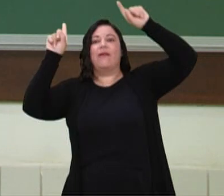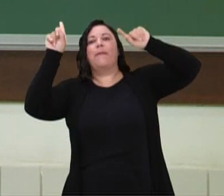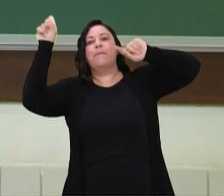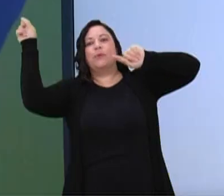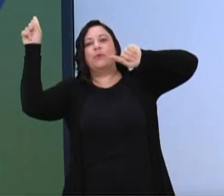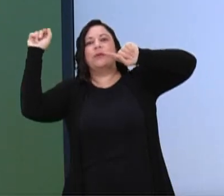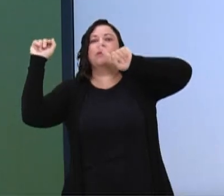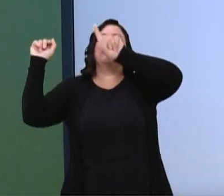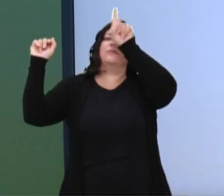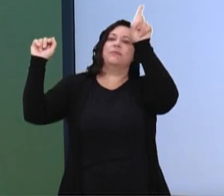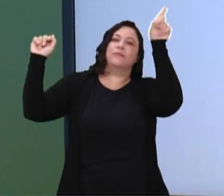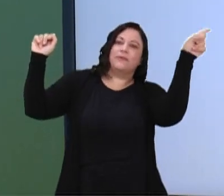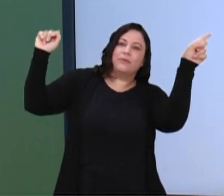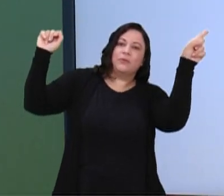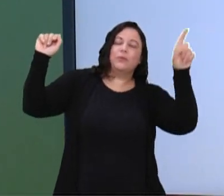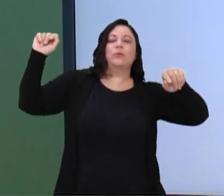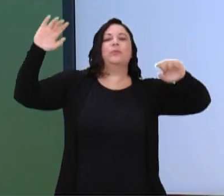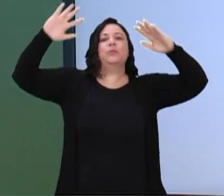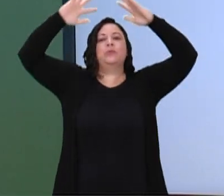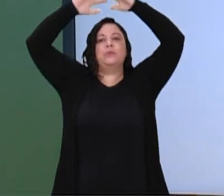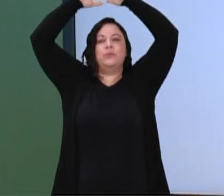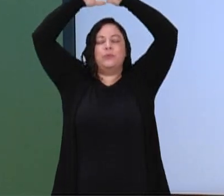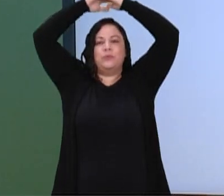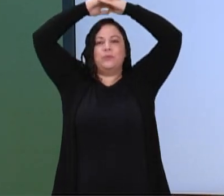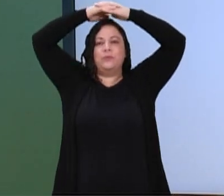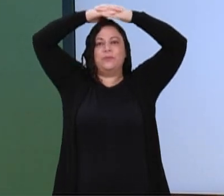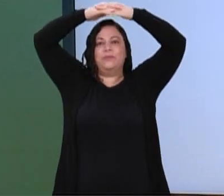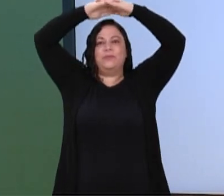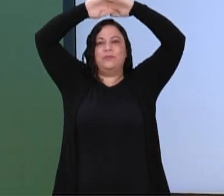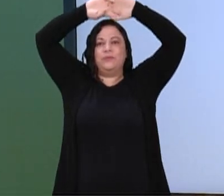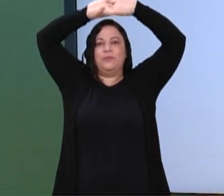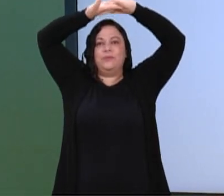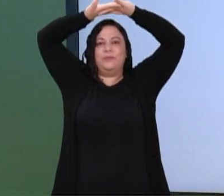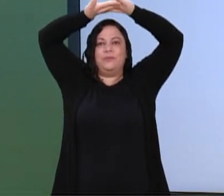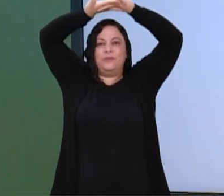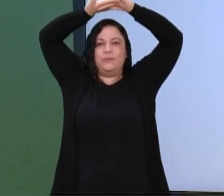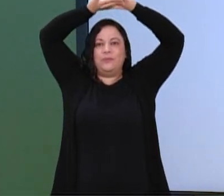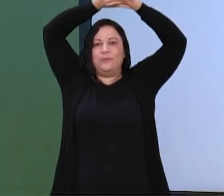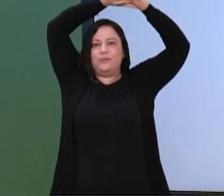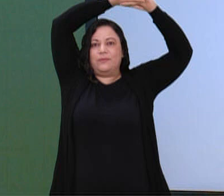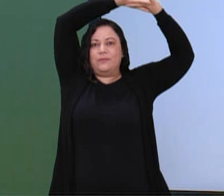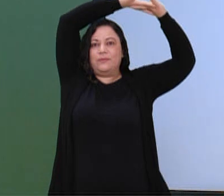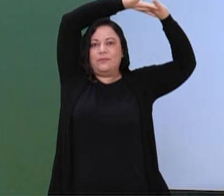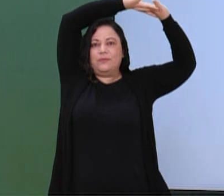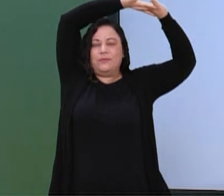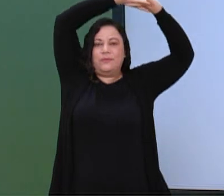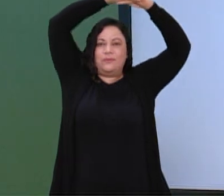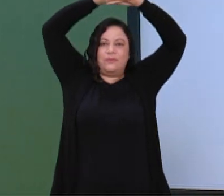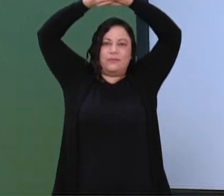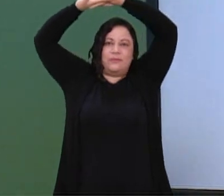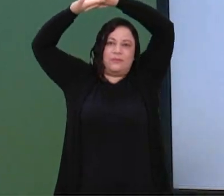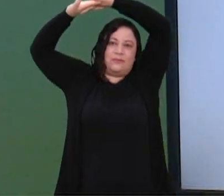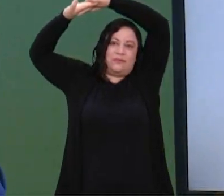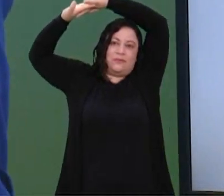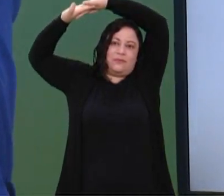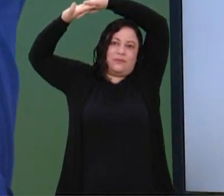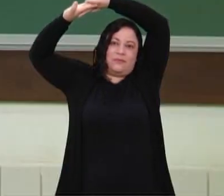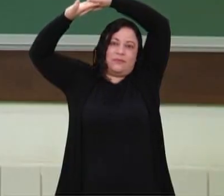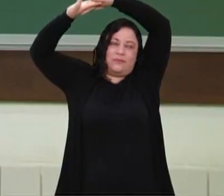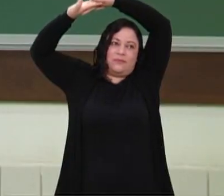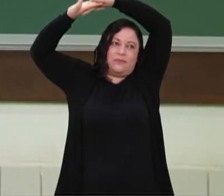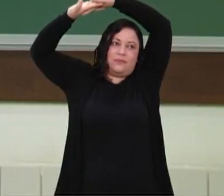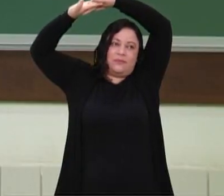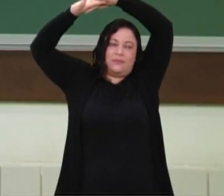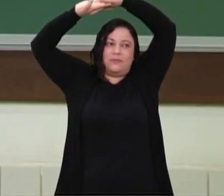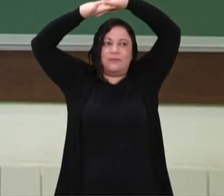e vai para o outro, solta, isso. Agora, gente